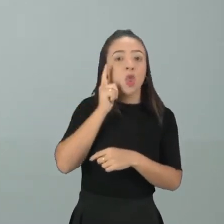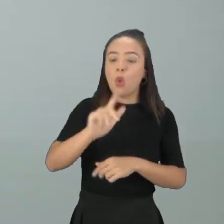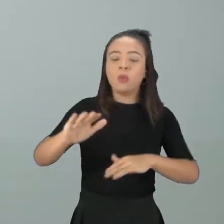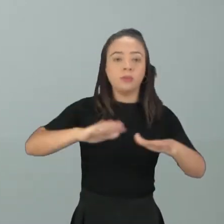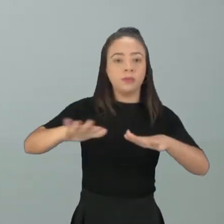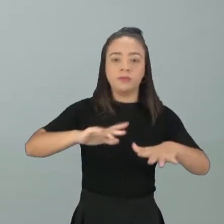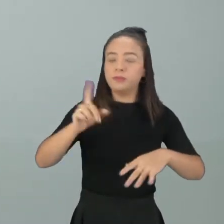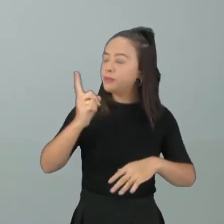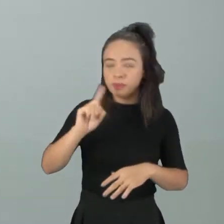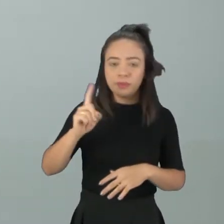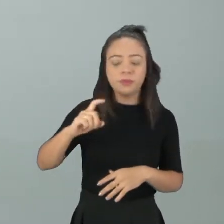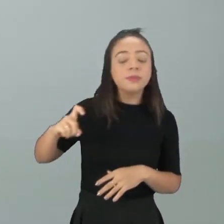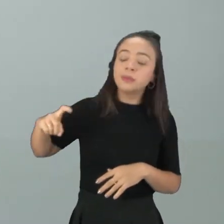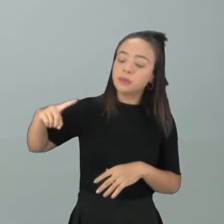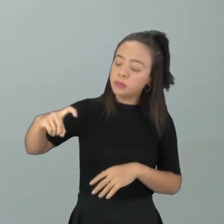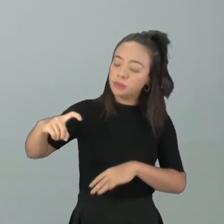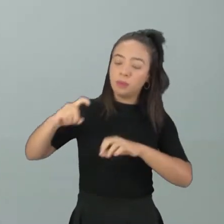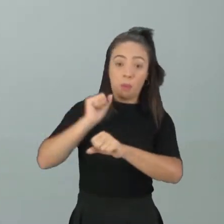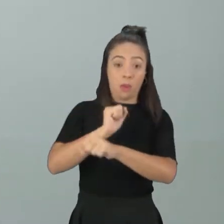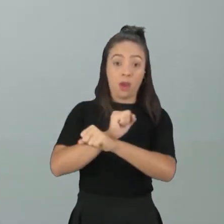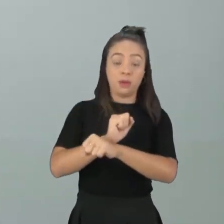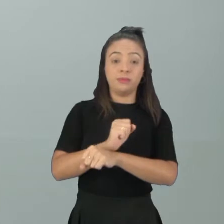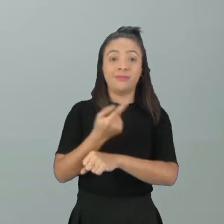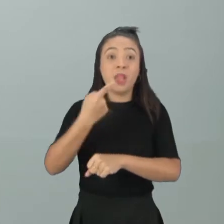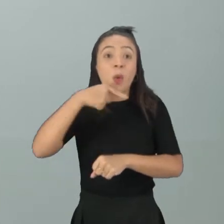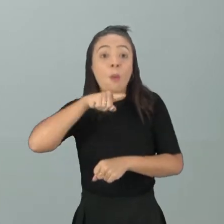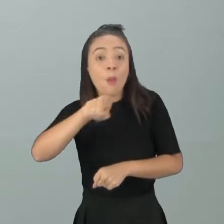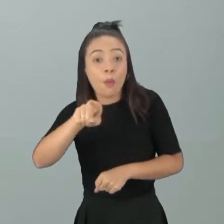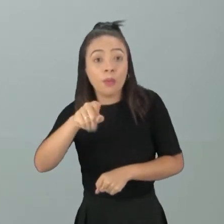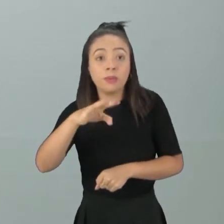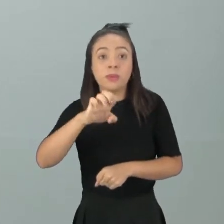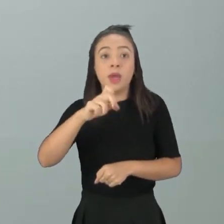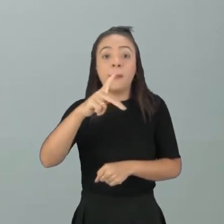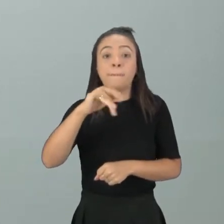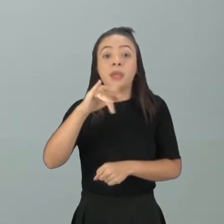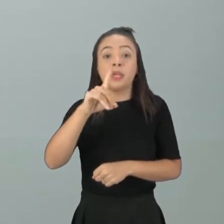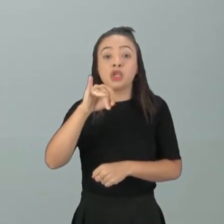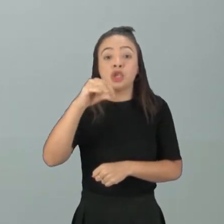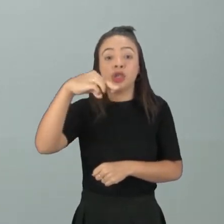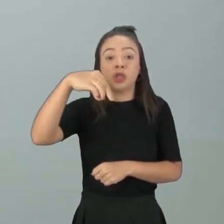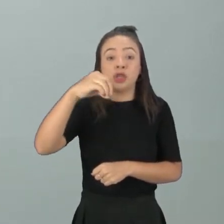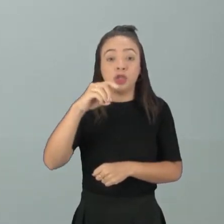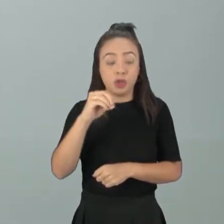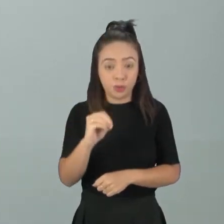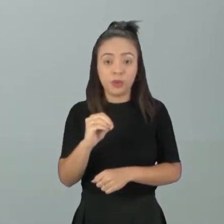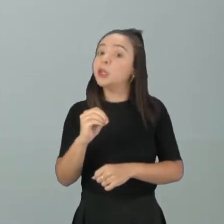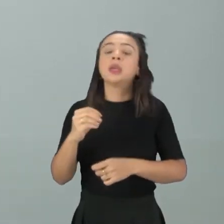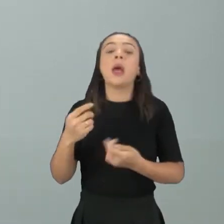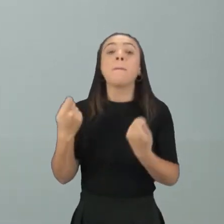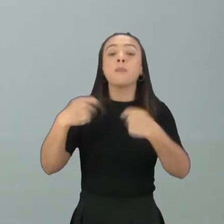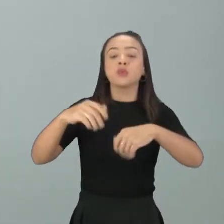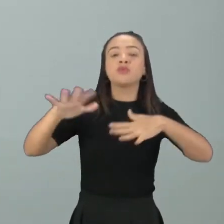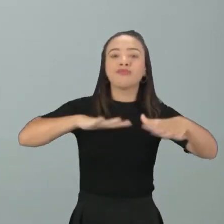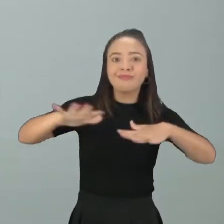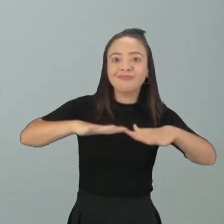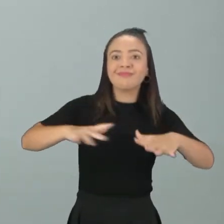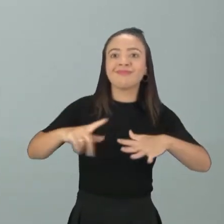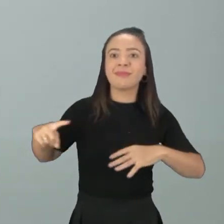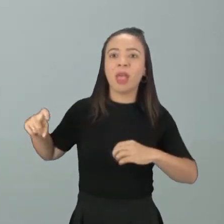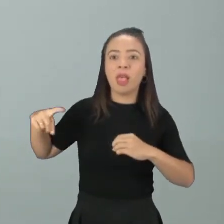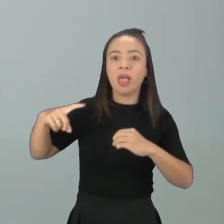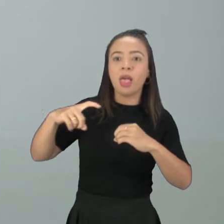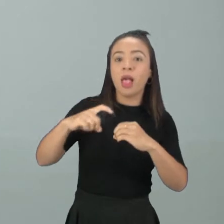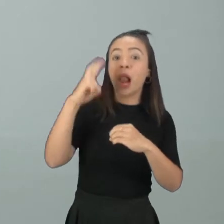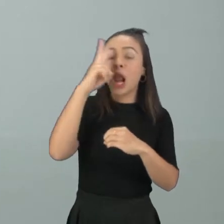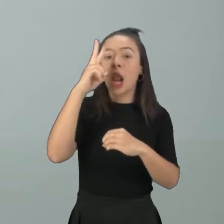movimentar, né? Quando ele vai para o epidídimo e ele completa o seu desenvolvimento, ele adquire essa capacidade de mover-se, né? Porque lembra